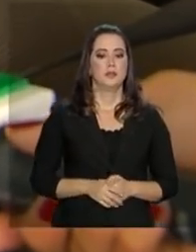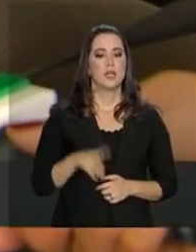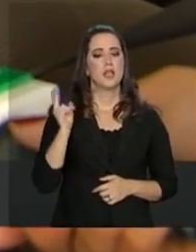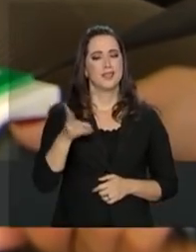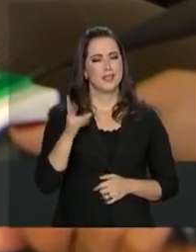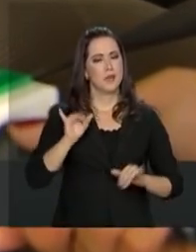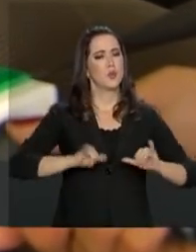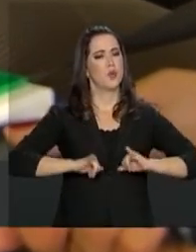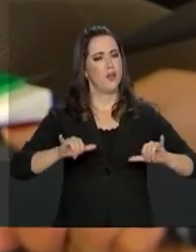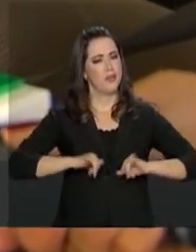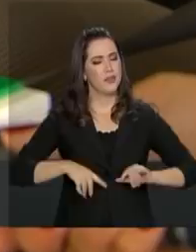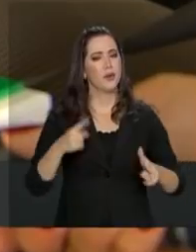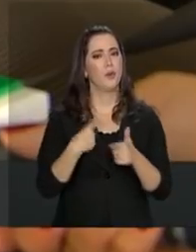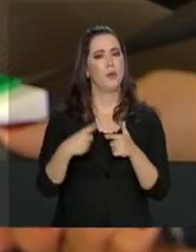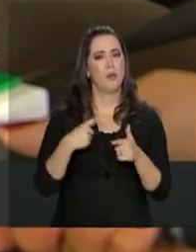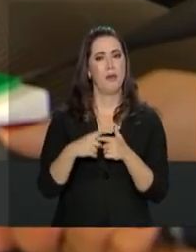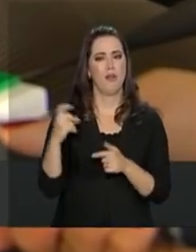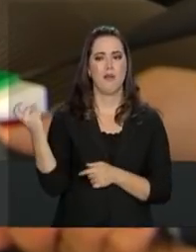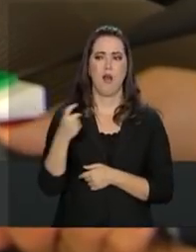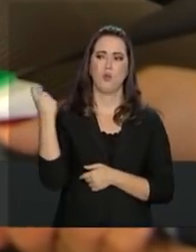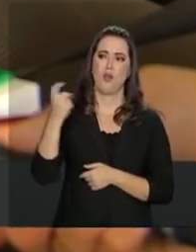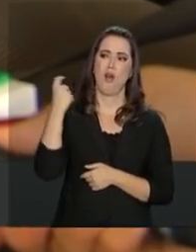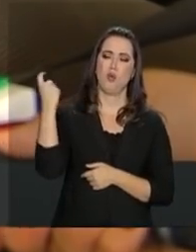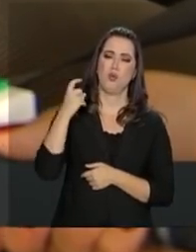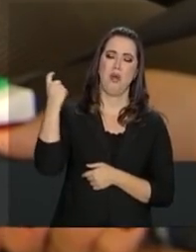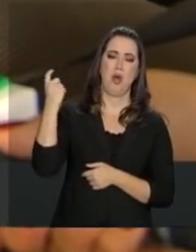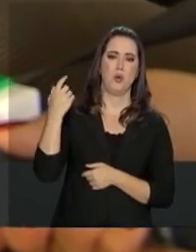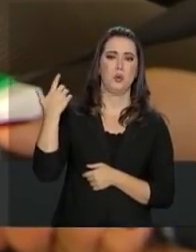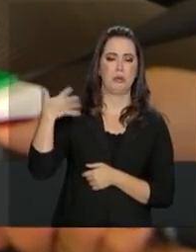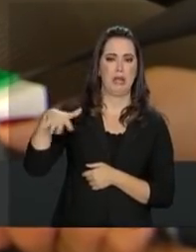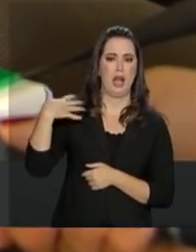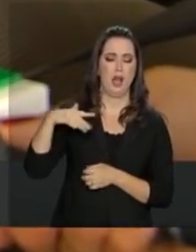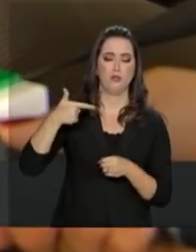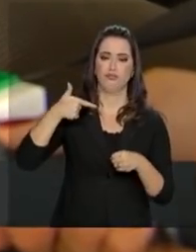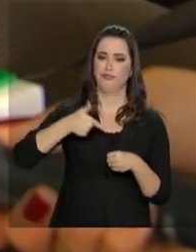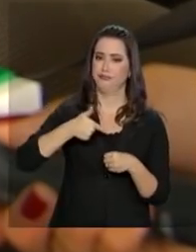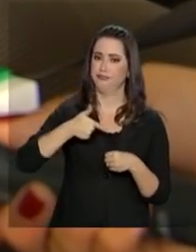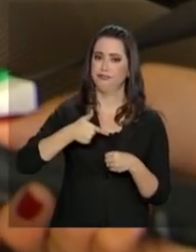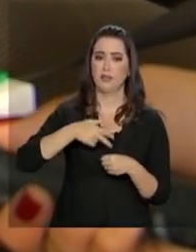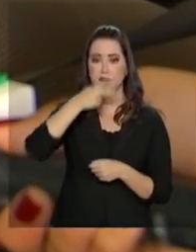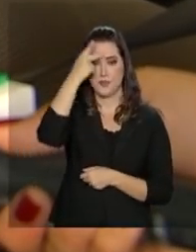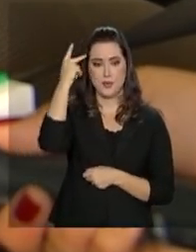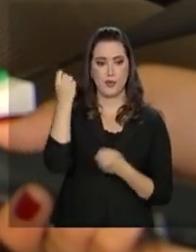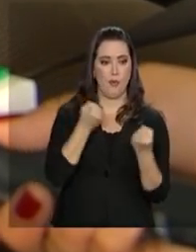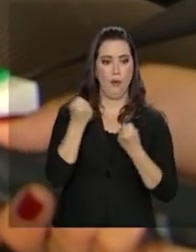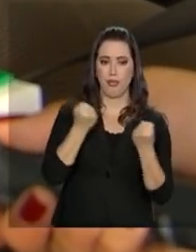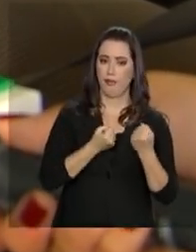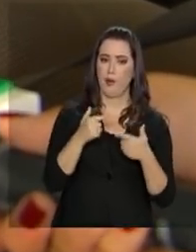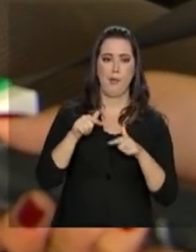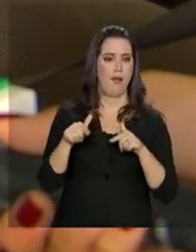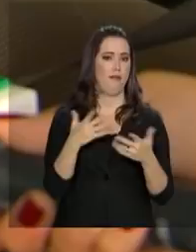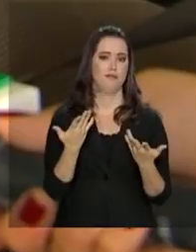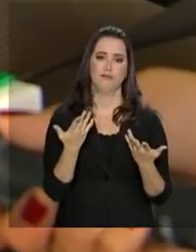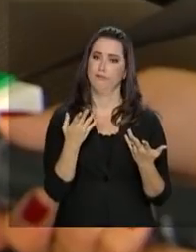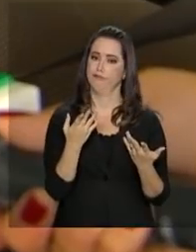sofrendo com o histórico de aumento da gasolina, que fez com que a população deixasse de trabalhar de carro.